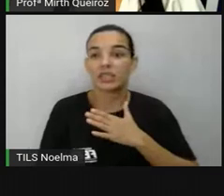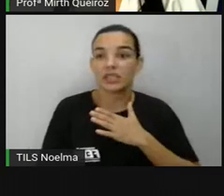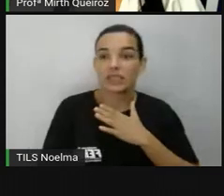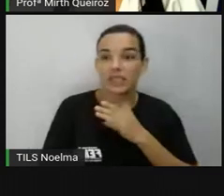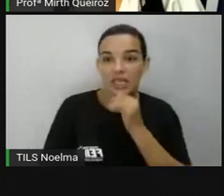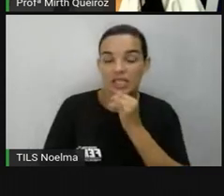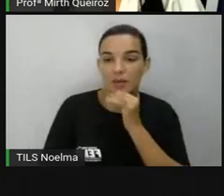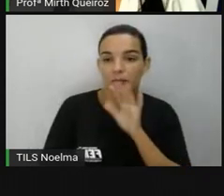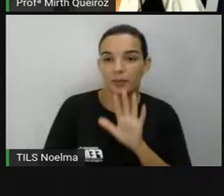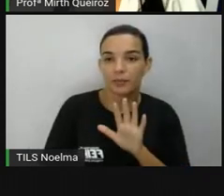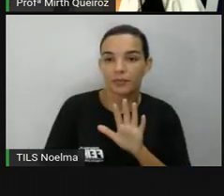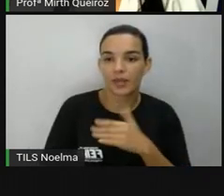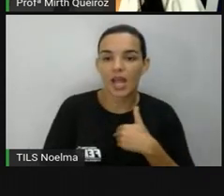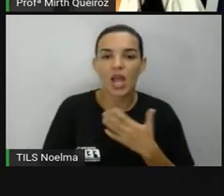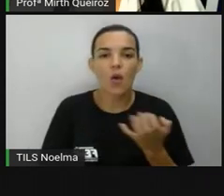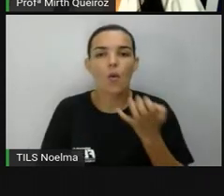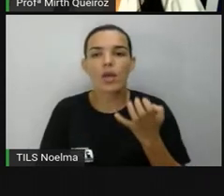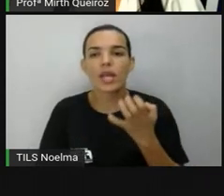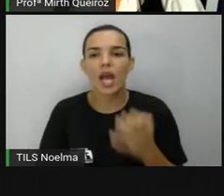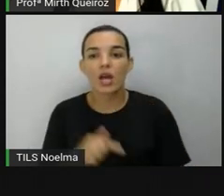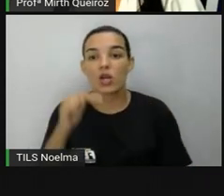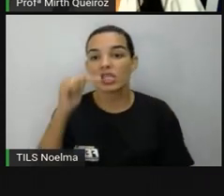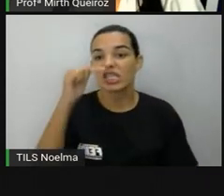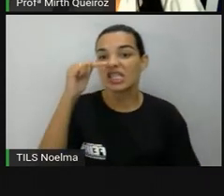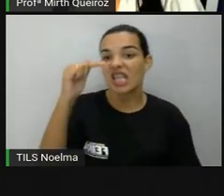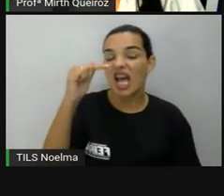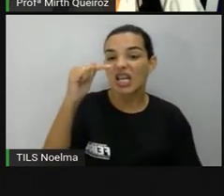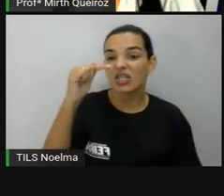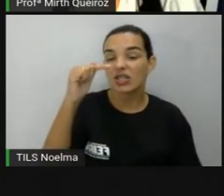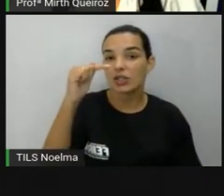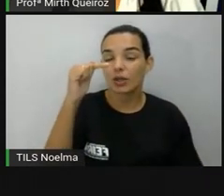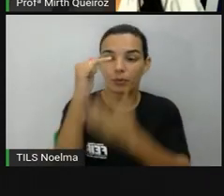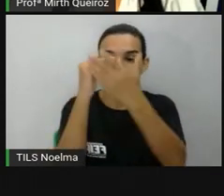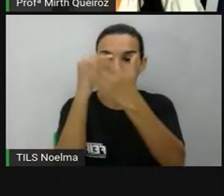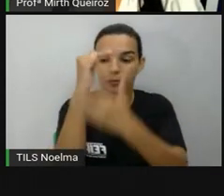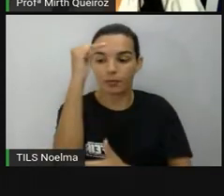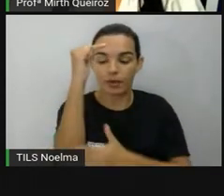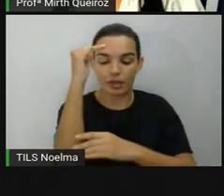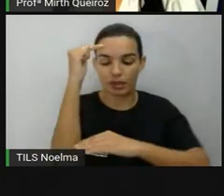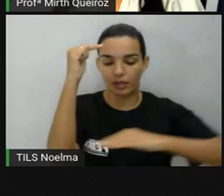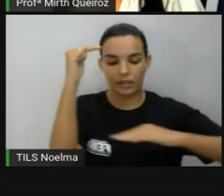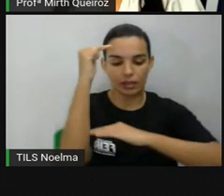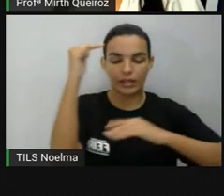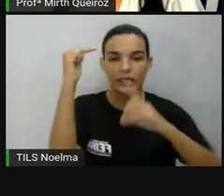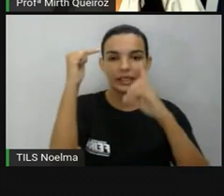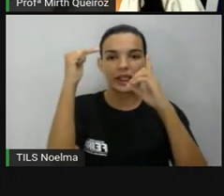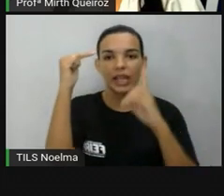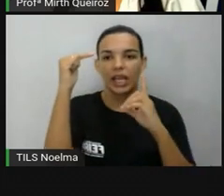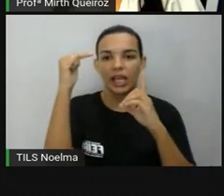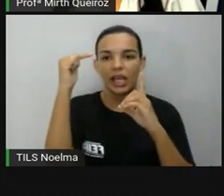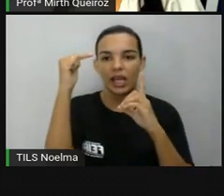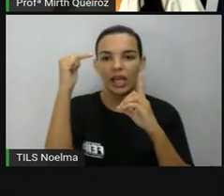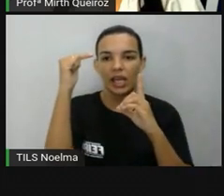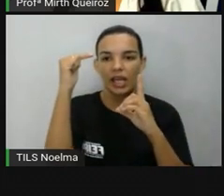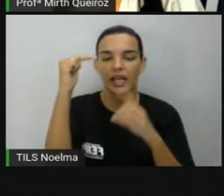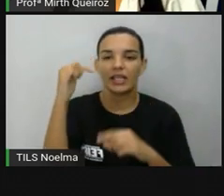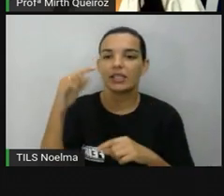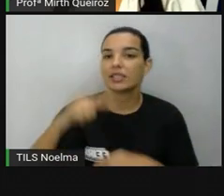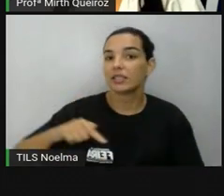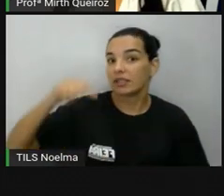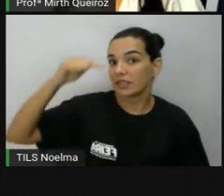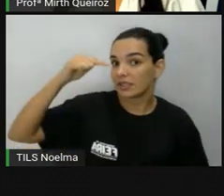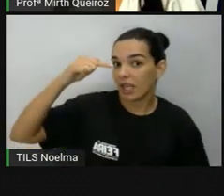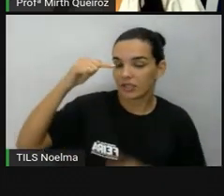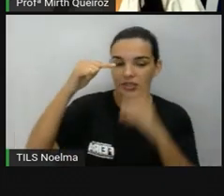Por exemplo, eu quero sete letra D. Então, a gente vai sete, seguindo a linha sete.